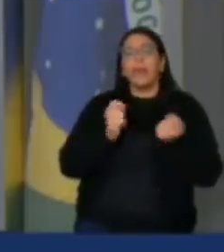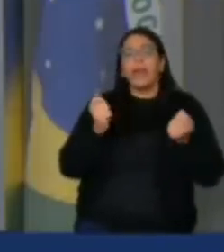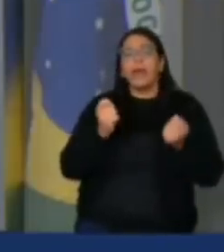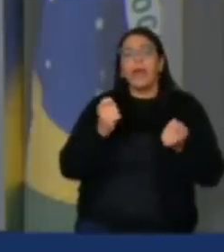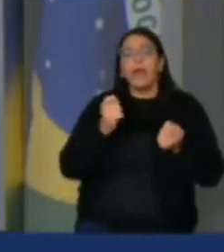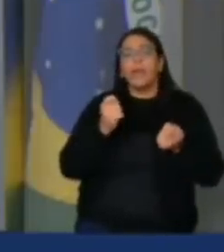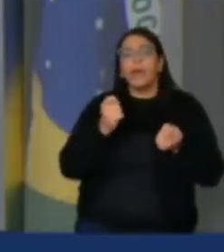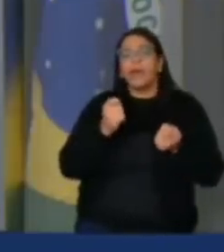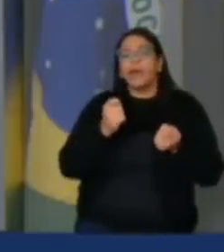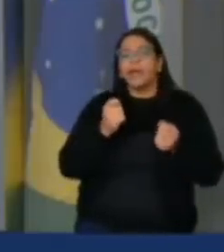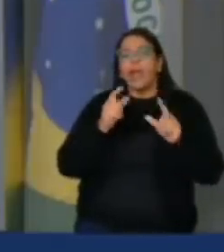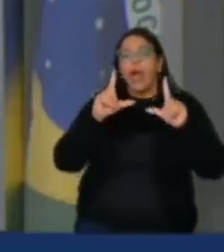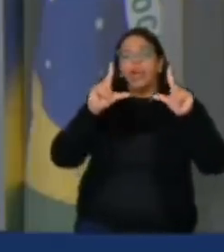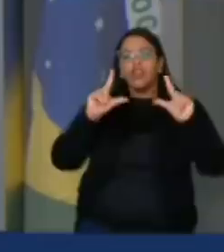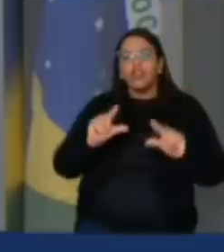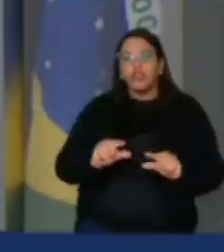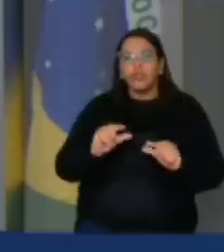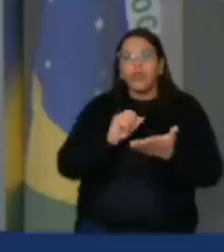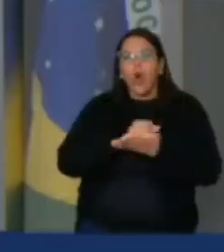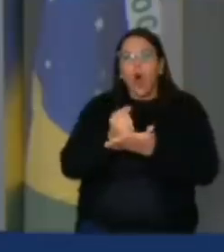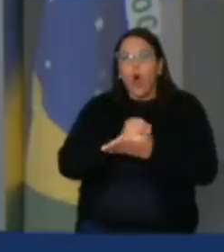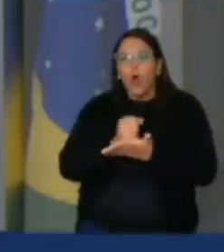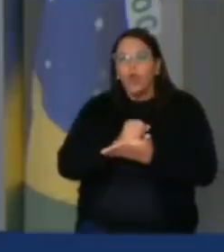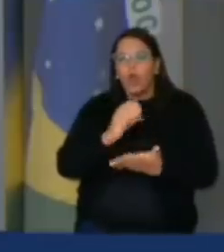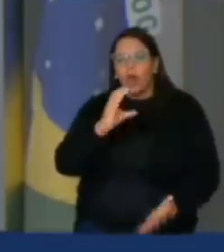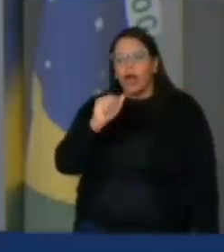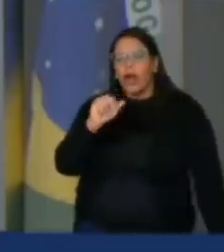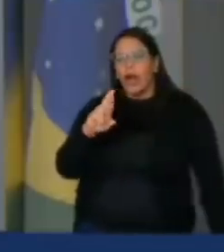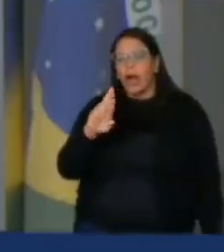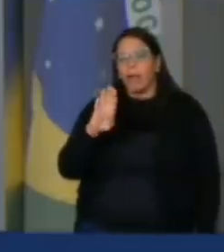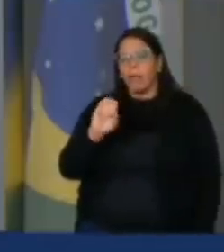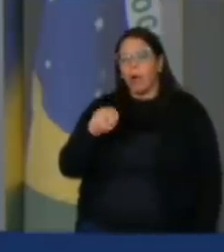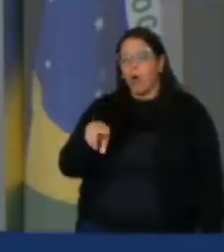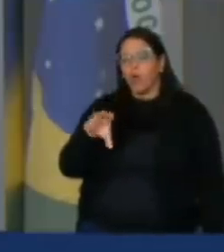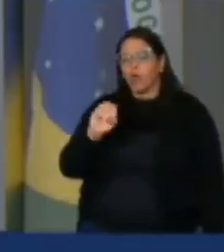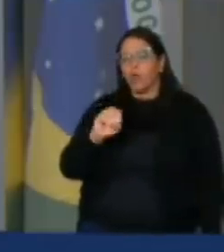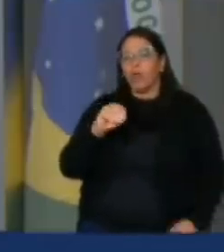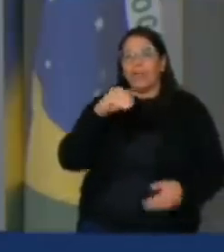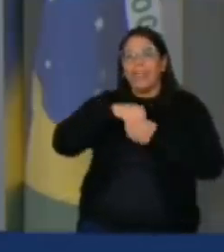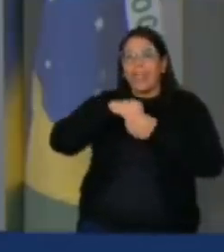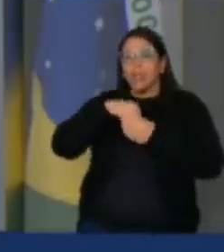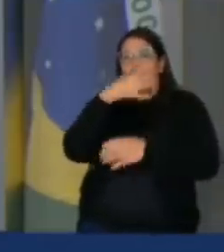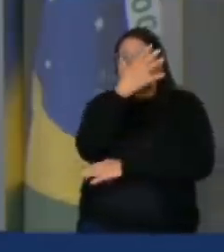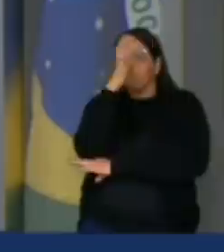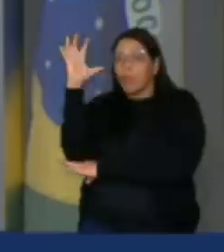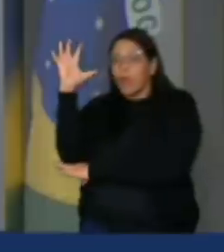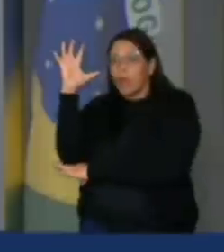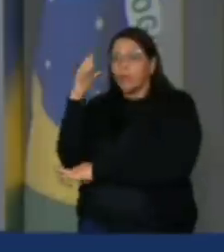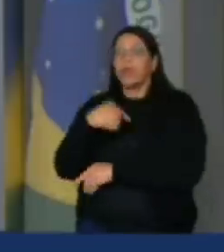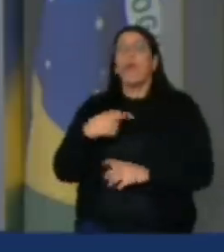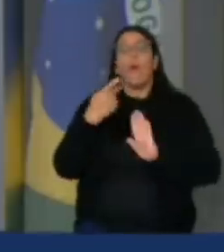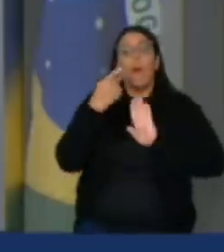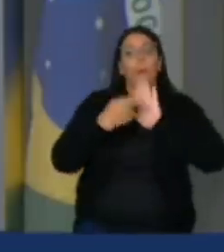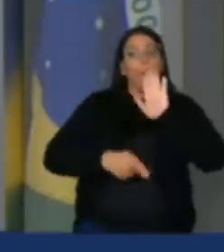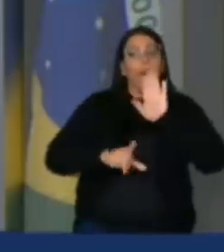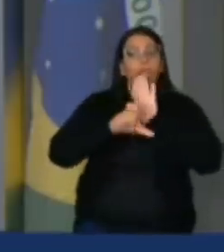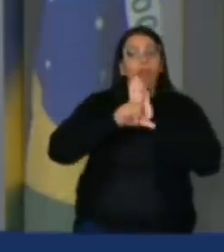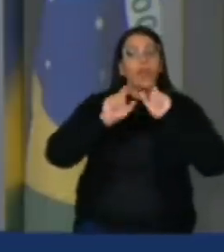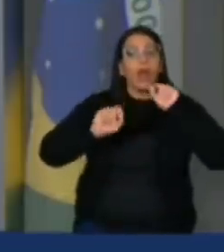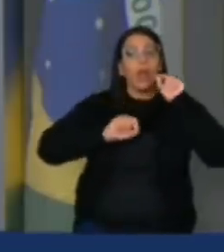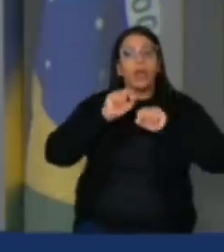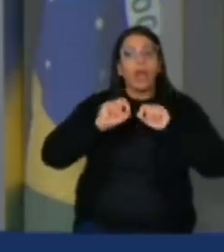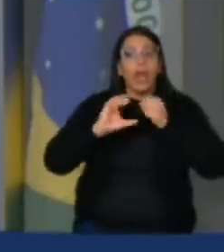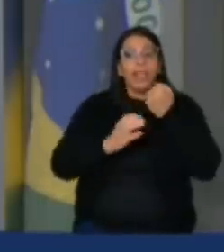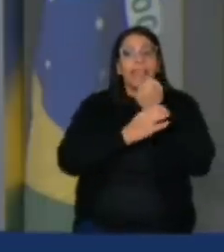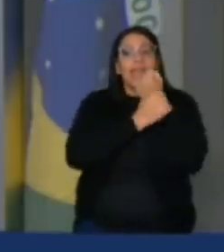que retenham o carbono da atmosfera, do meio ambiente. Então a intenção desse PL é trazer mais